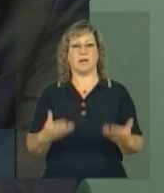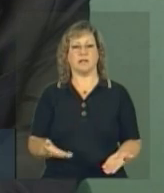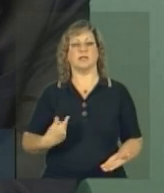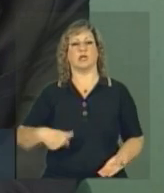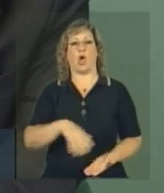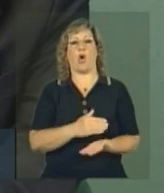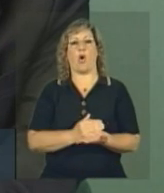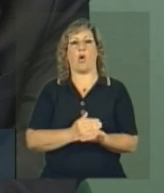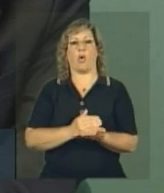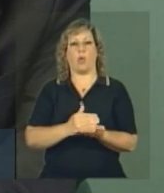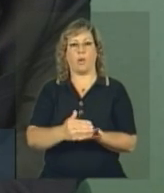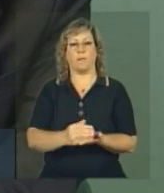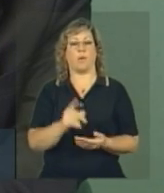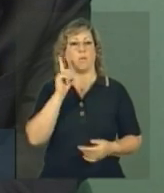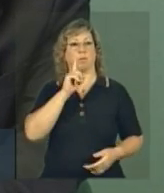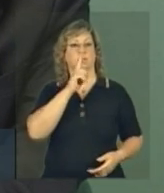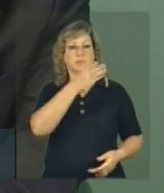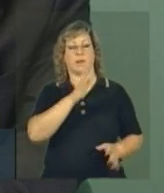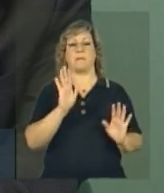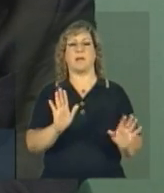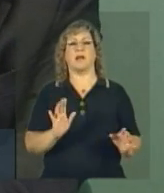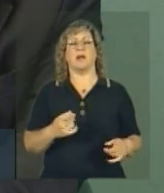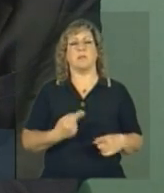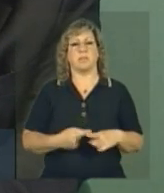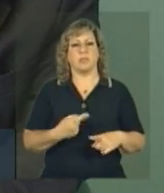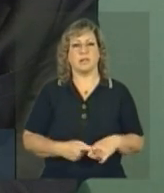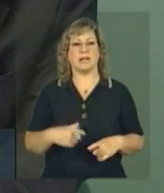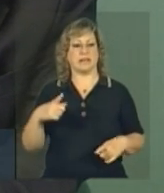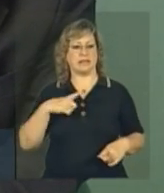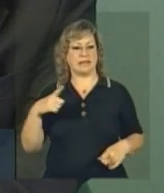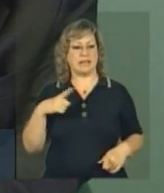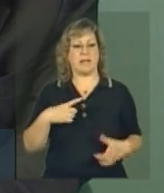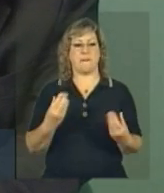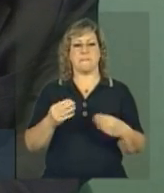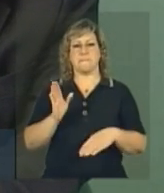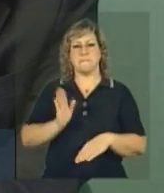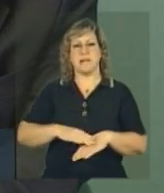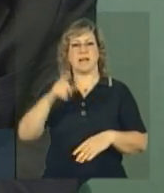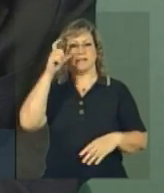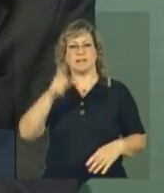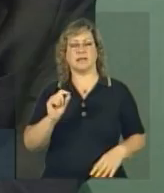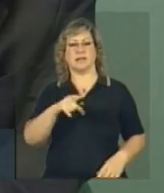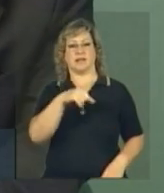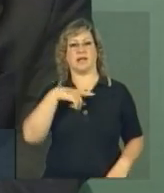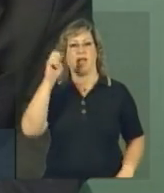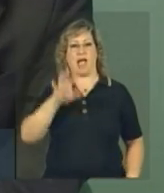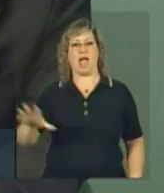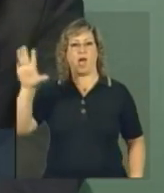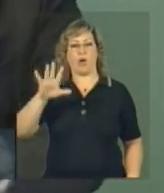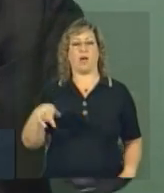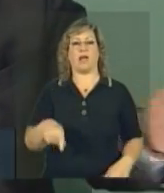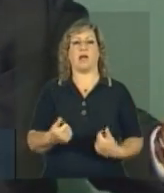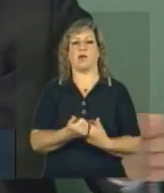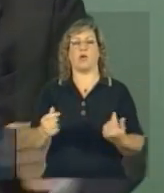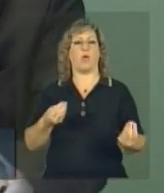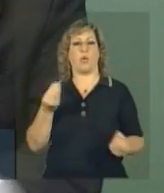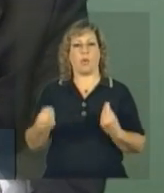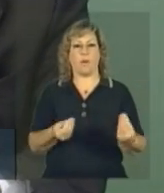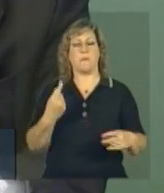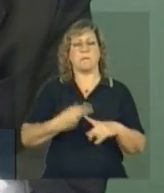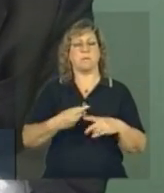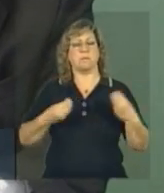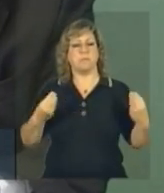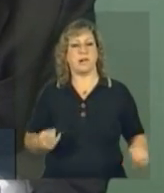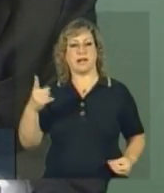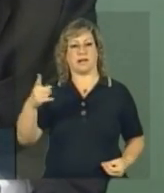começamos com os Estados Unidos. Agora, por que tem tanto mais interesse da Europa nessa cooperação? Por que as empresas